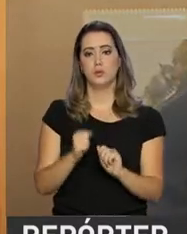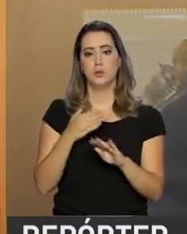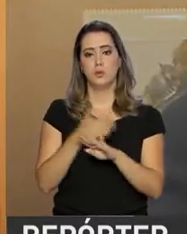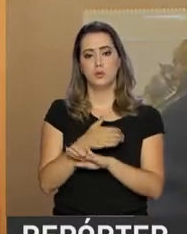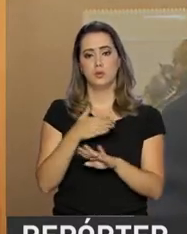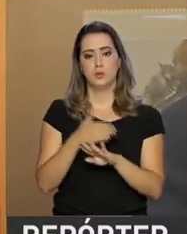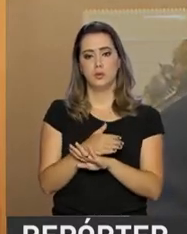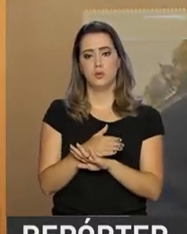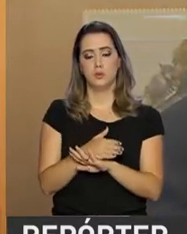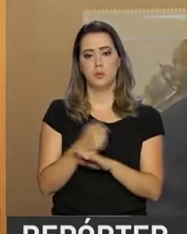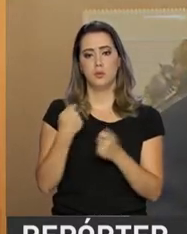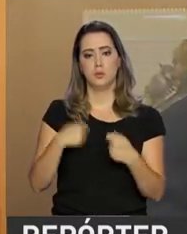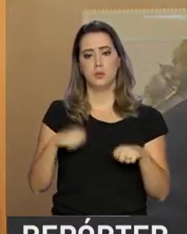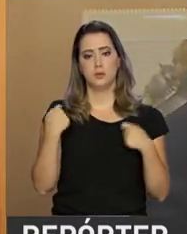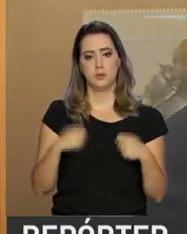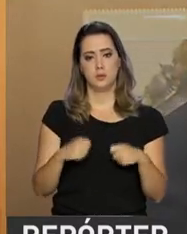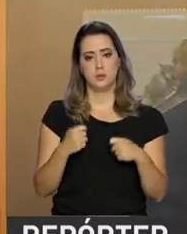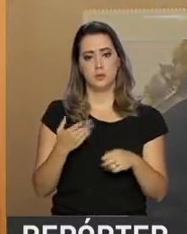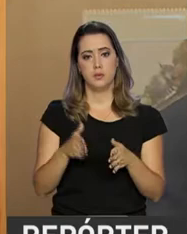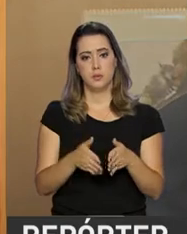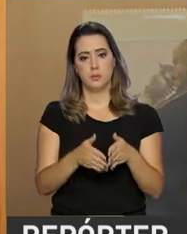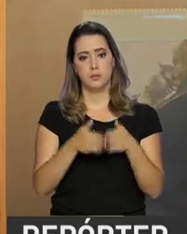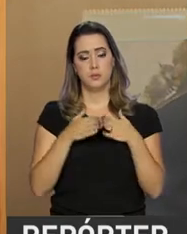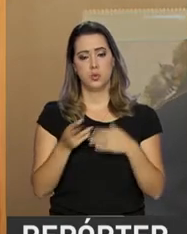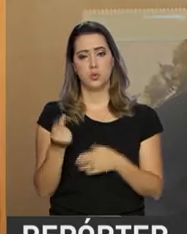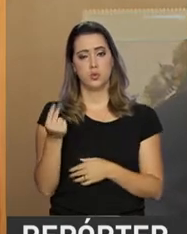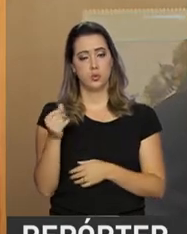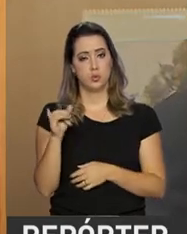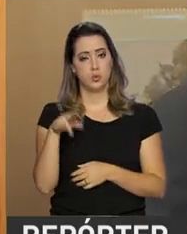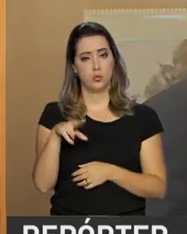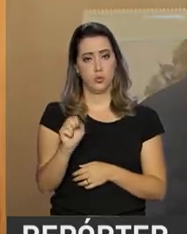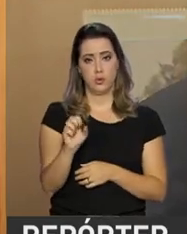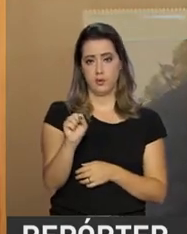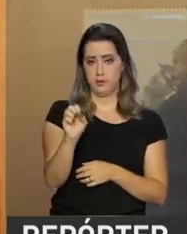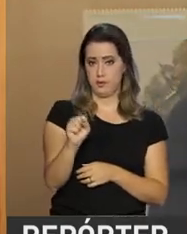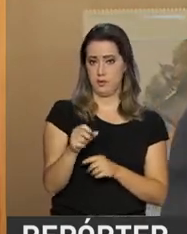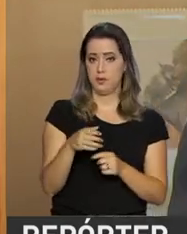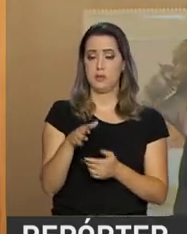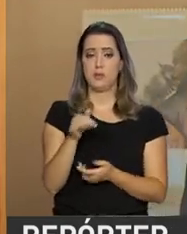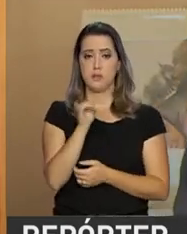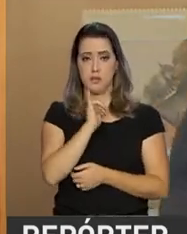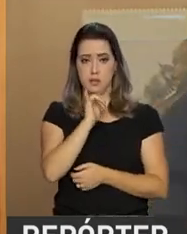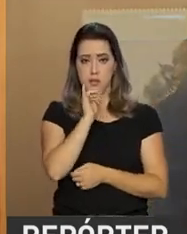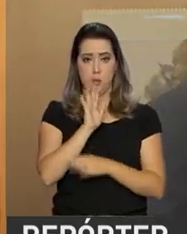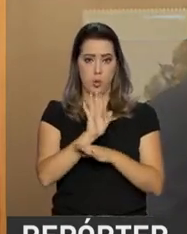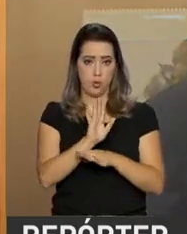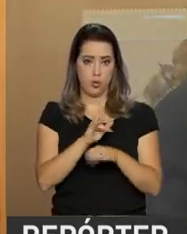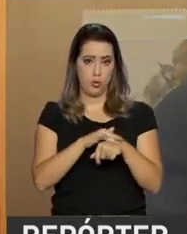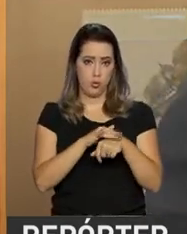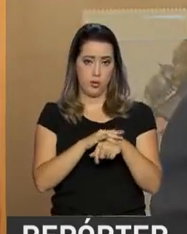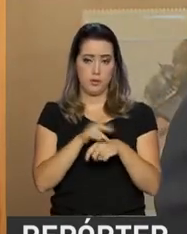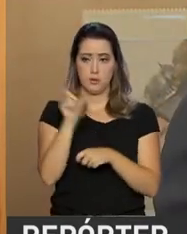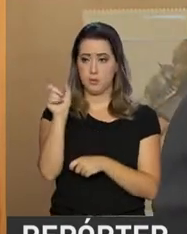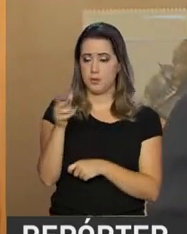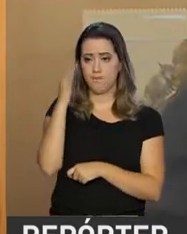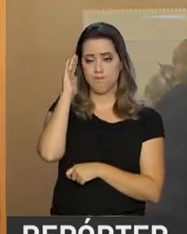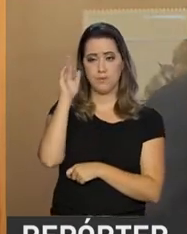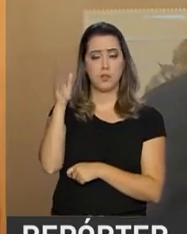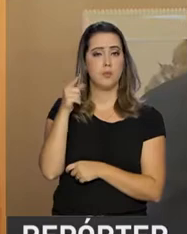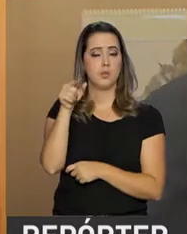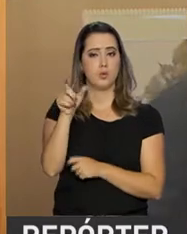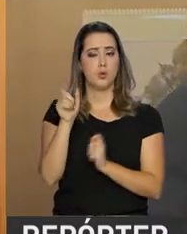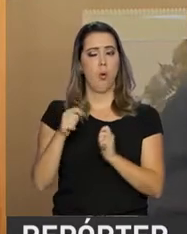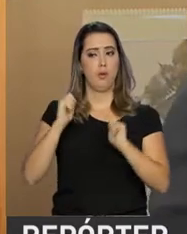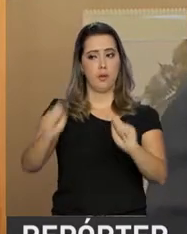se for necessário, requerer os seus benefícios previdenciários, como, por exemplo, um auxílio-doença. Imagine um trabalhador desse da